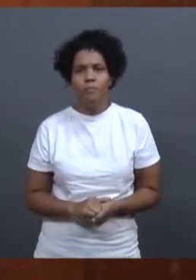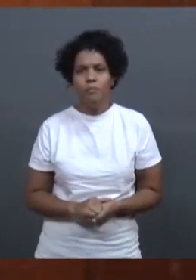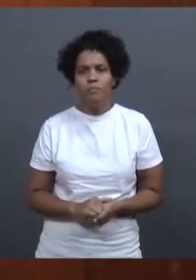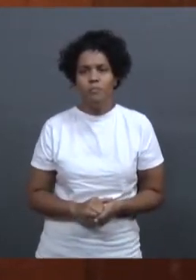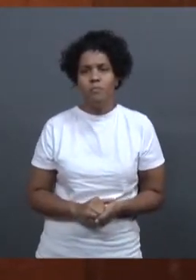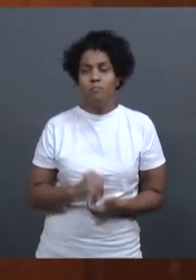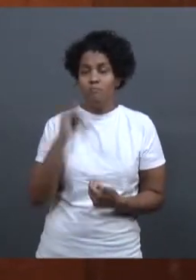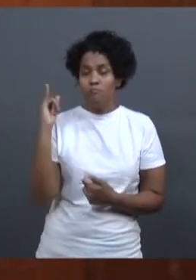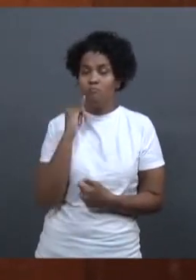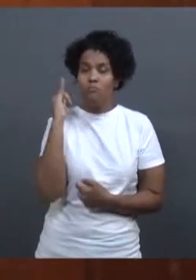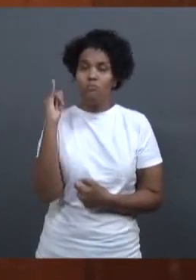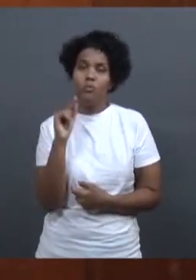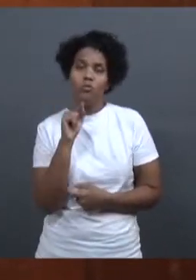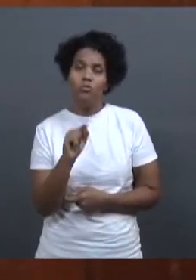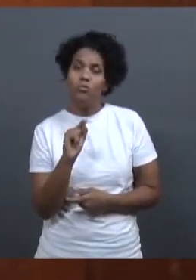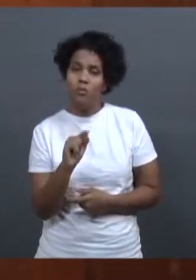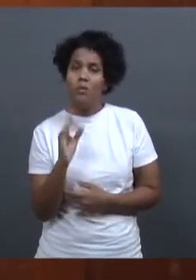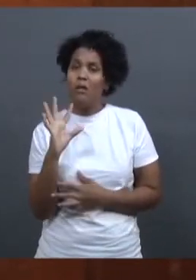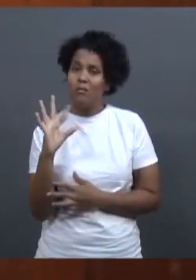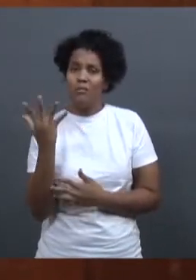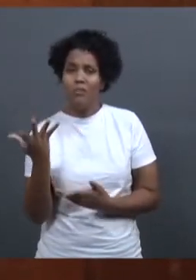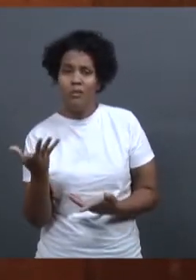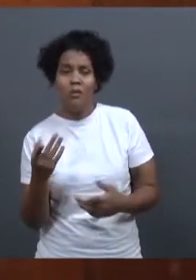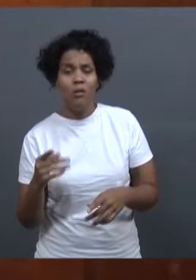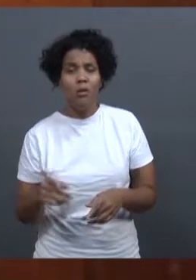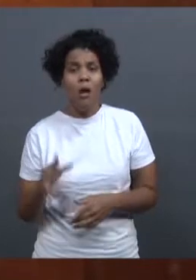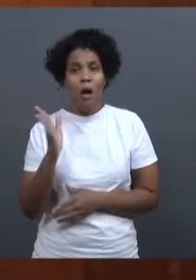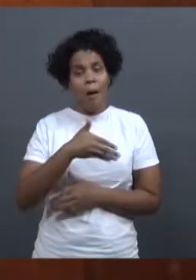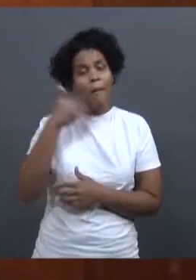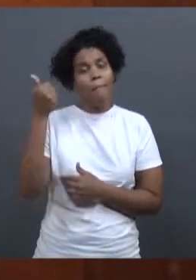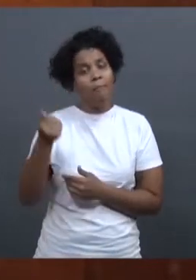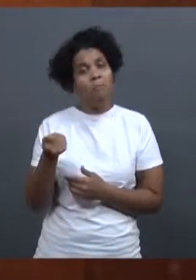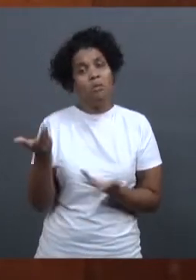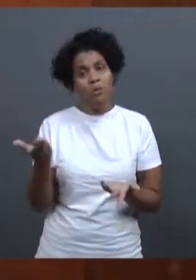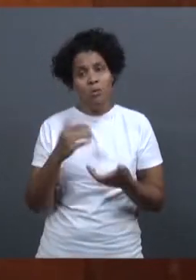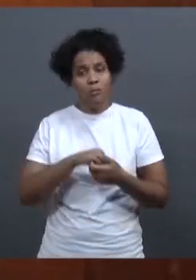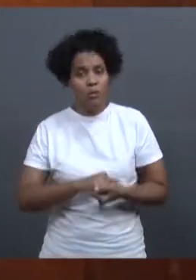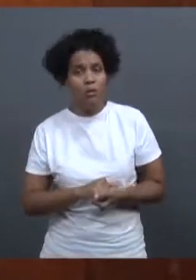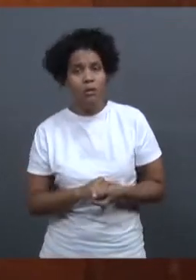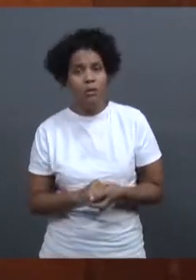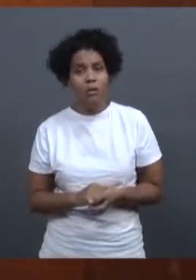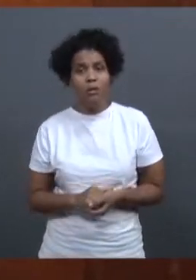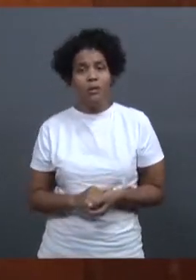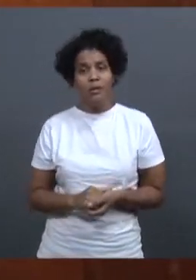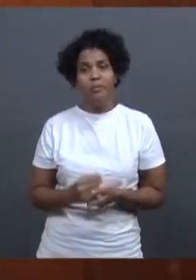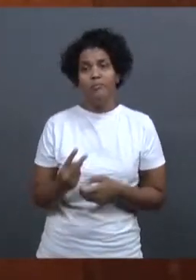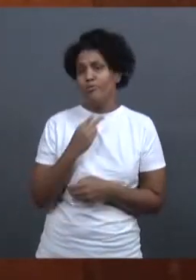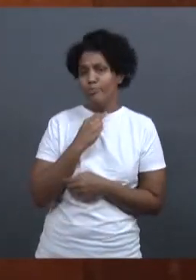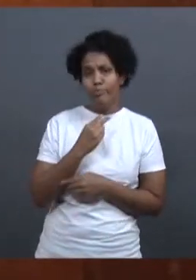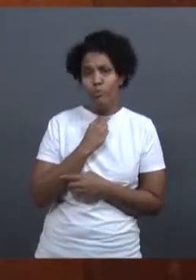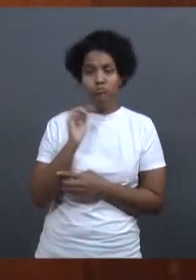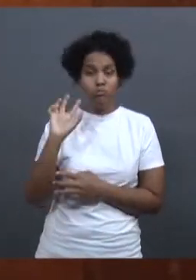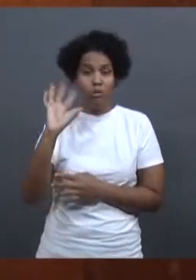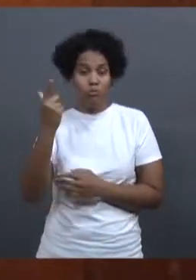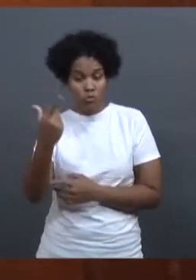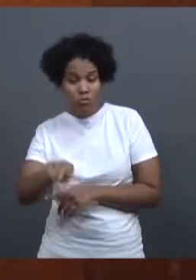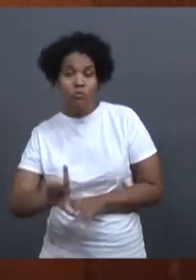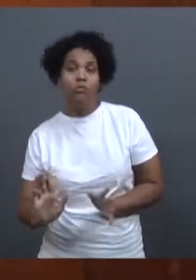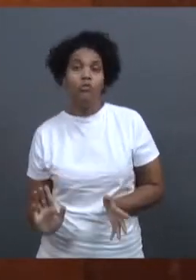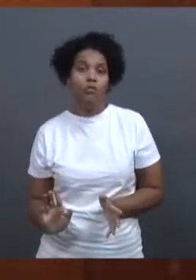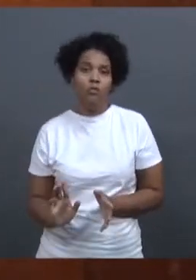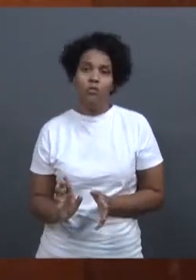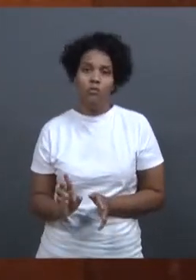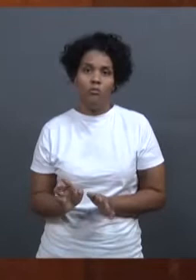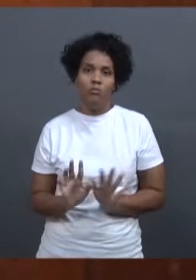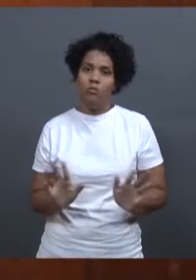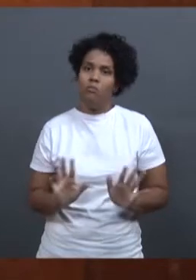um pouco de alarmismo até, né, mas é melhor que seja assim. Não deixa acontecer novamente esse tipo de problema,